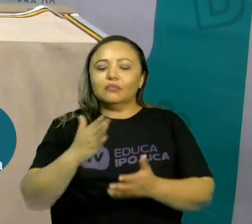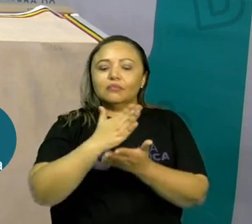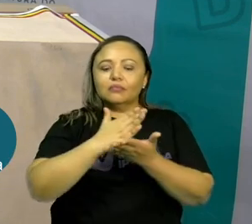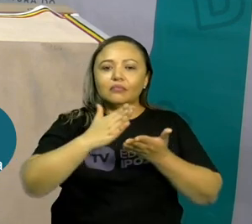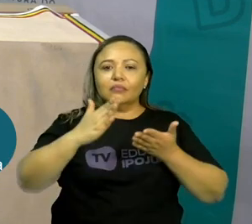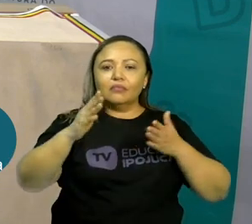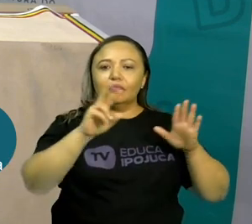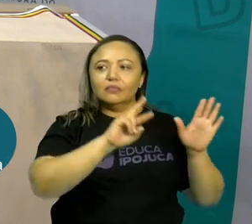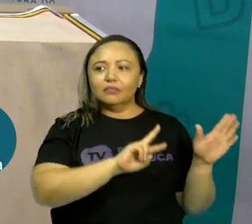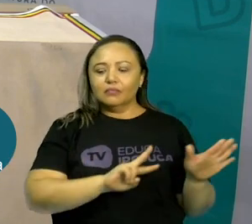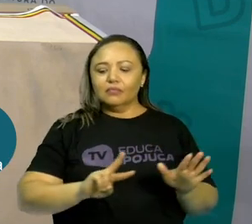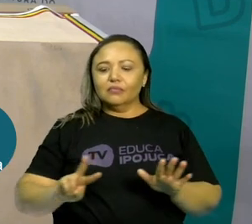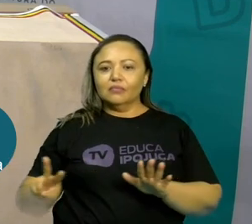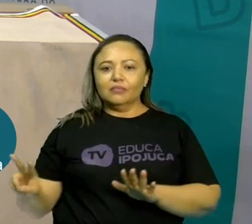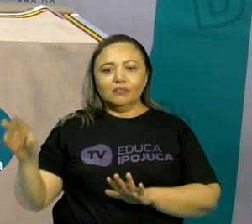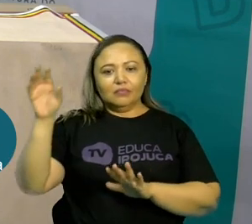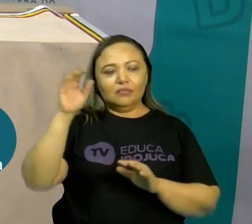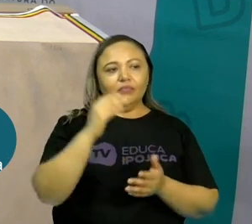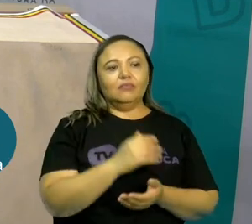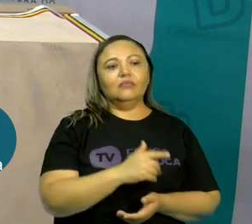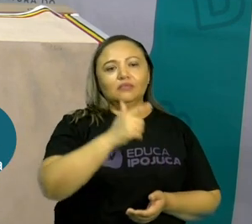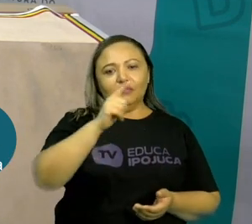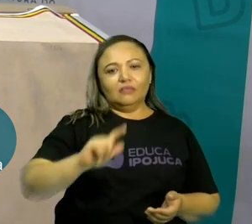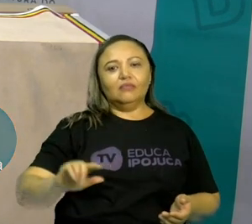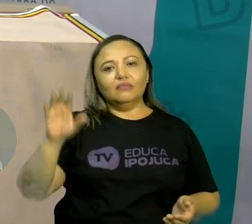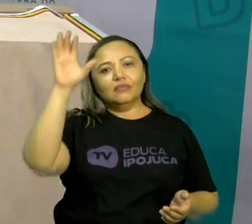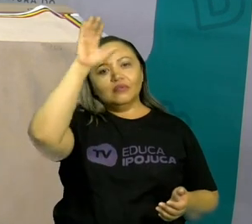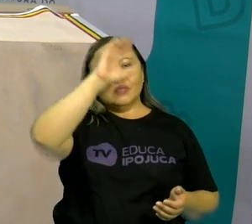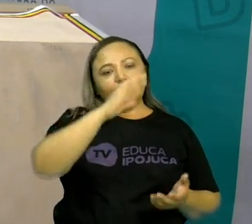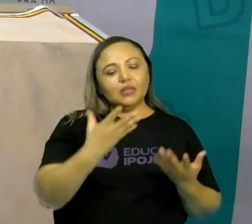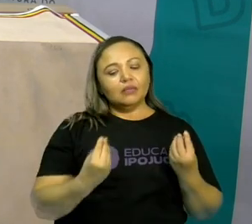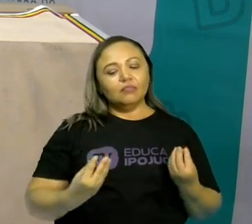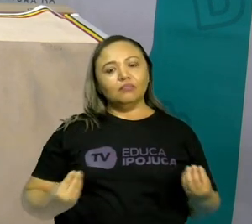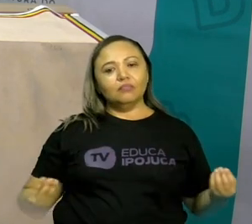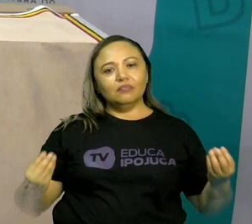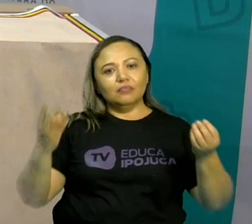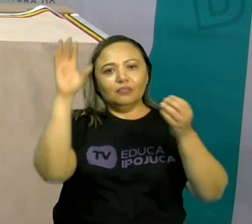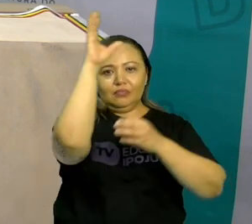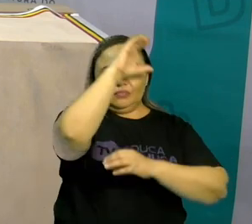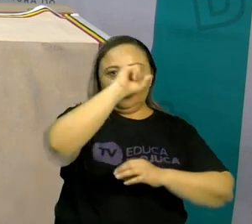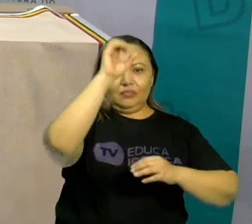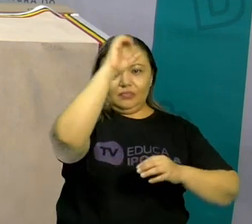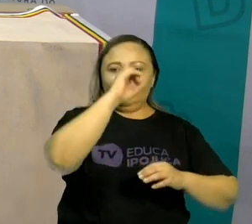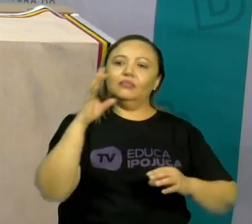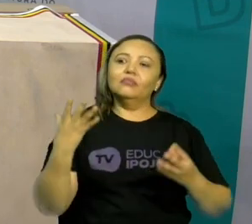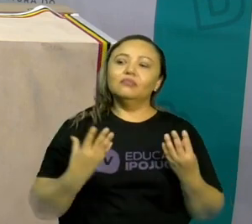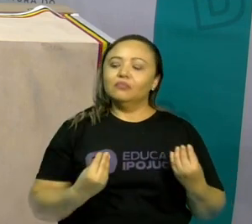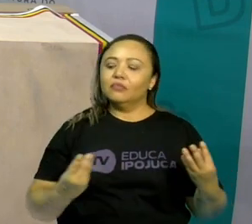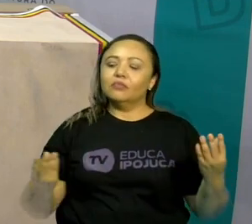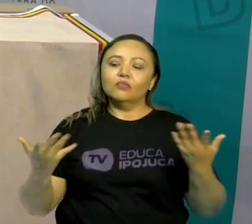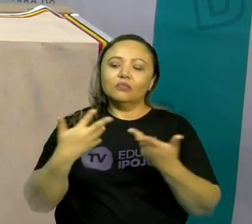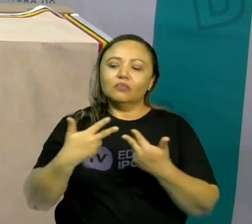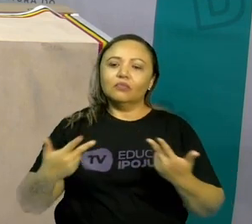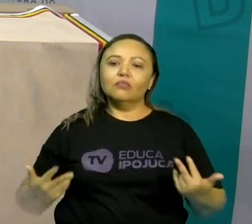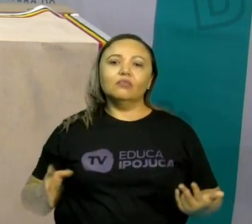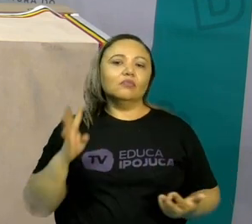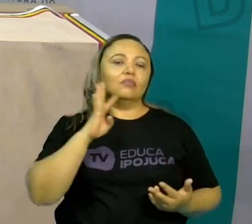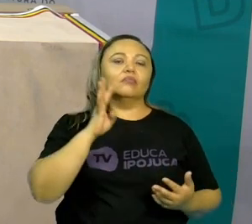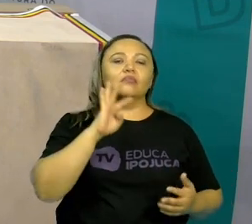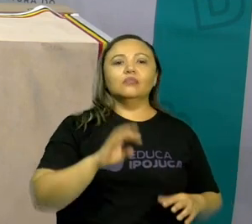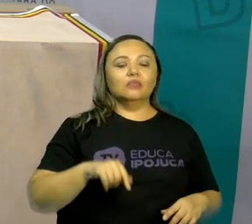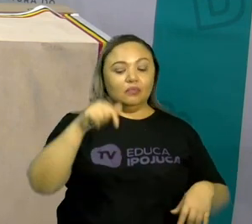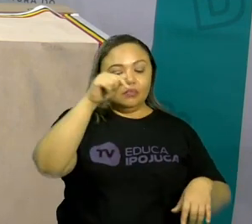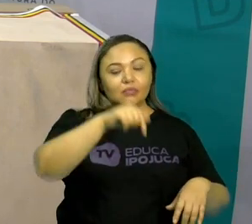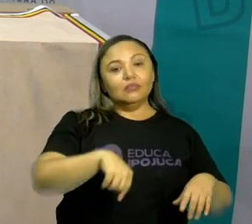cheia de aprendizado, vai estar cheia de muitas coisas legais aqui na TV Educa